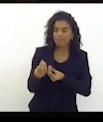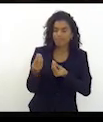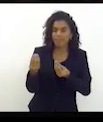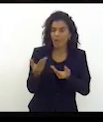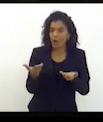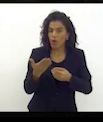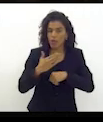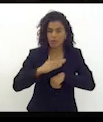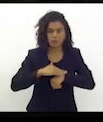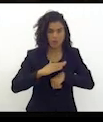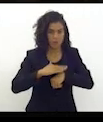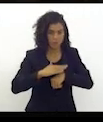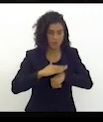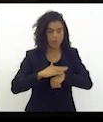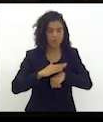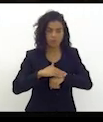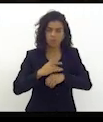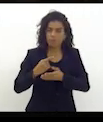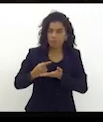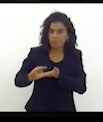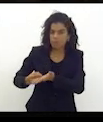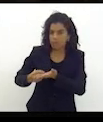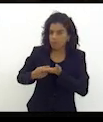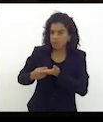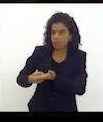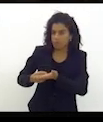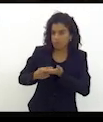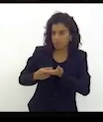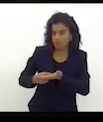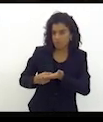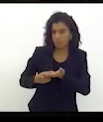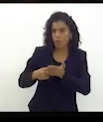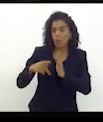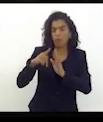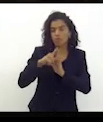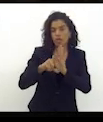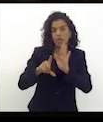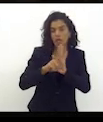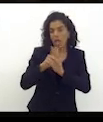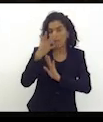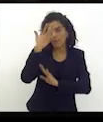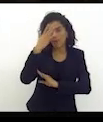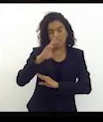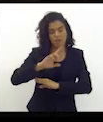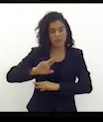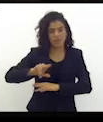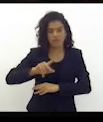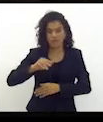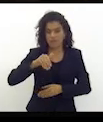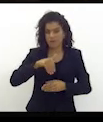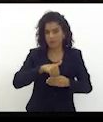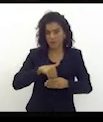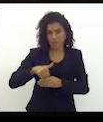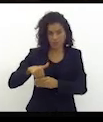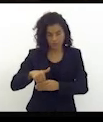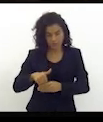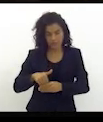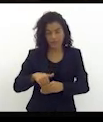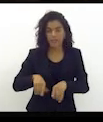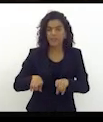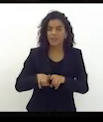momento, acordamos do projeto não entrar na pauta de amanhã da CCJ, nem, tampouco,